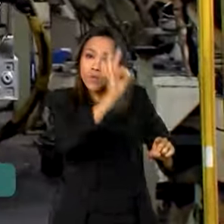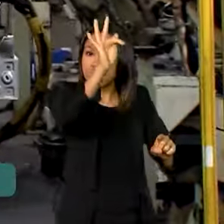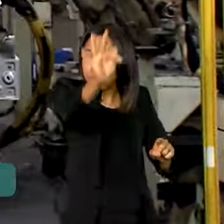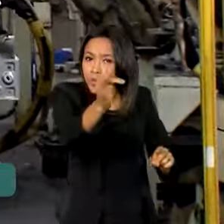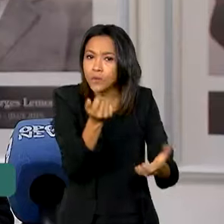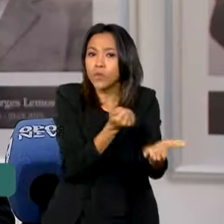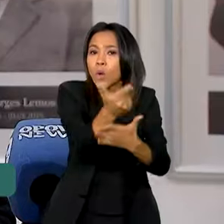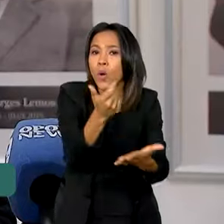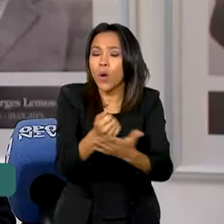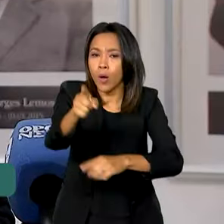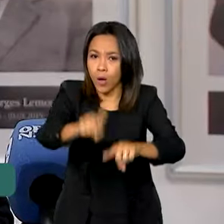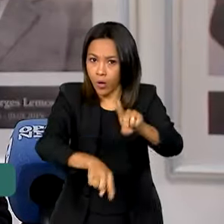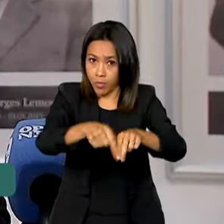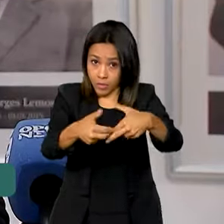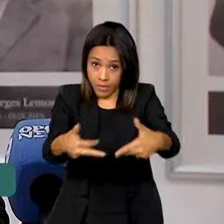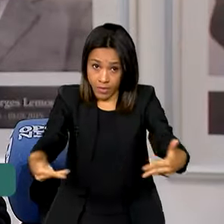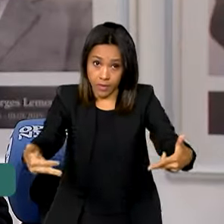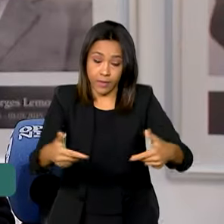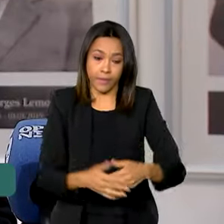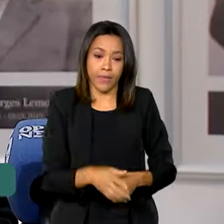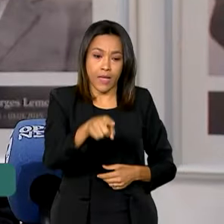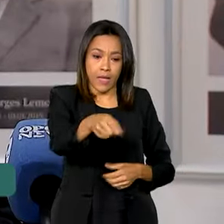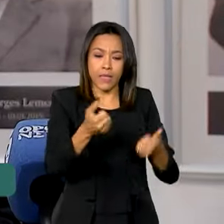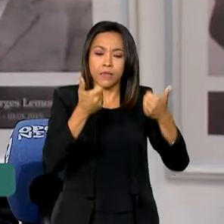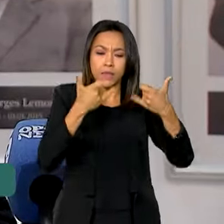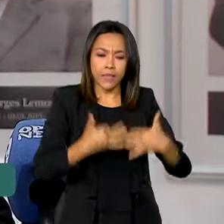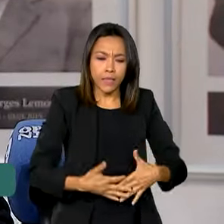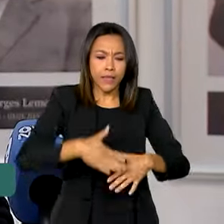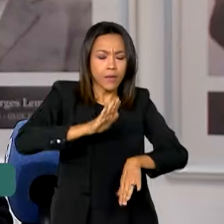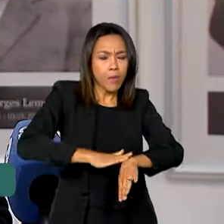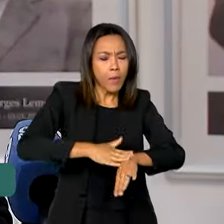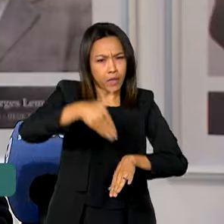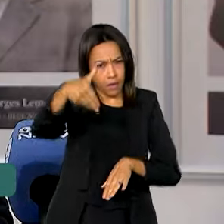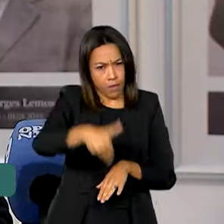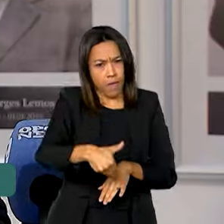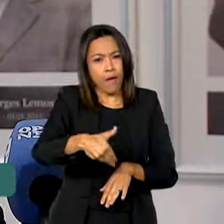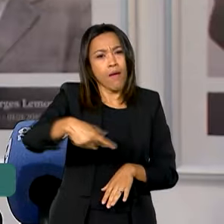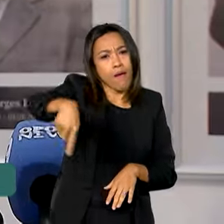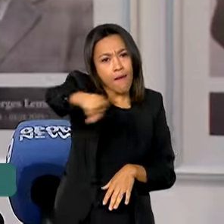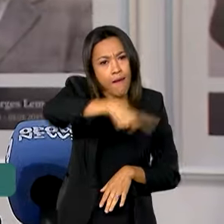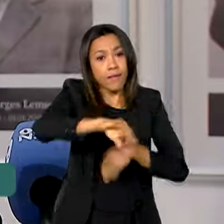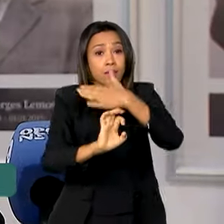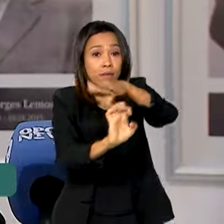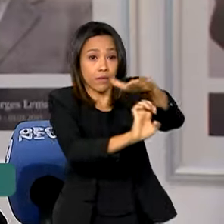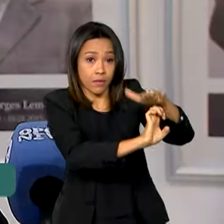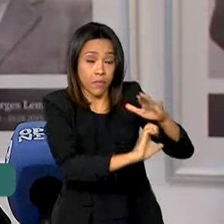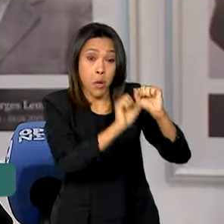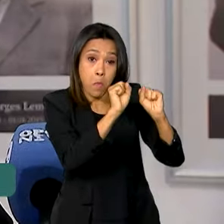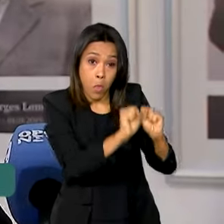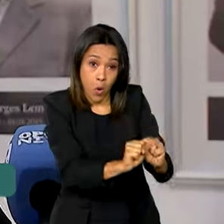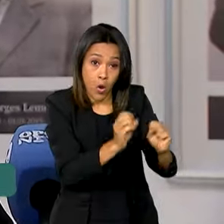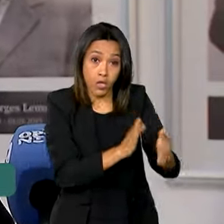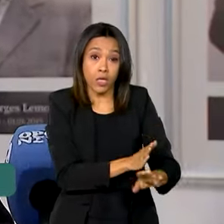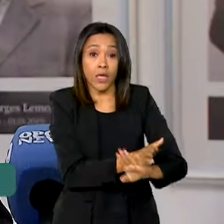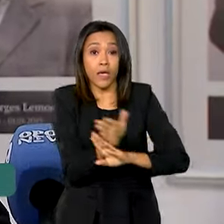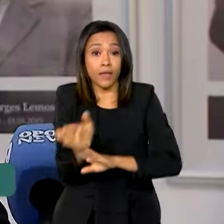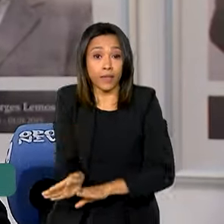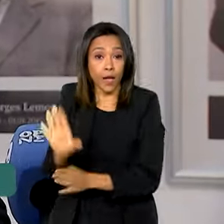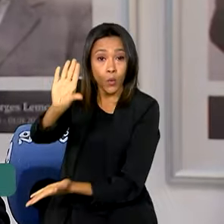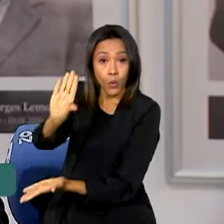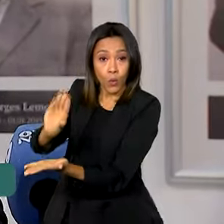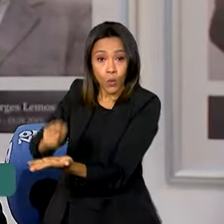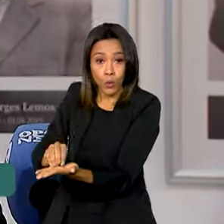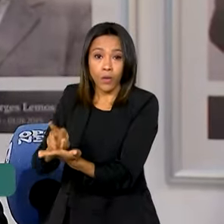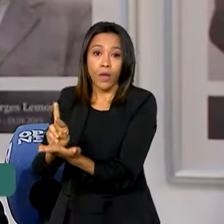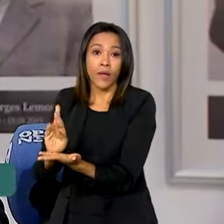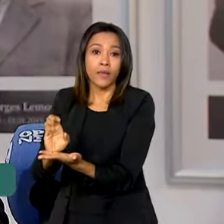maquinário. A partir de agora, as empresas já podem dar entrada na Receita Federal no seu